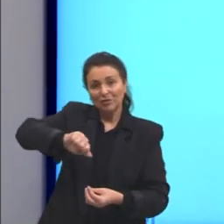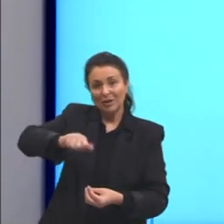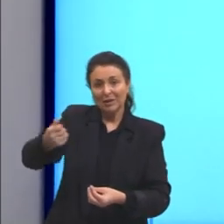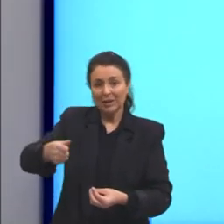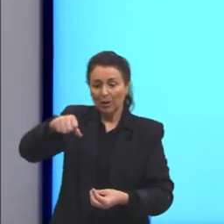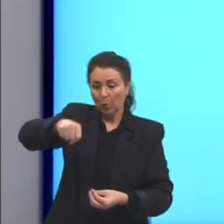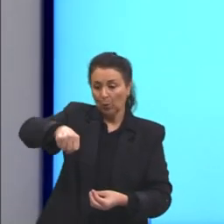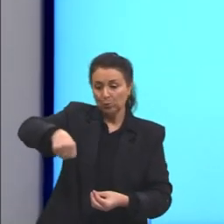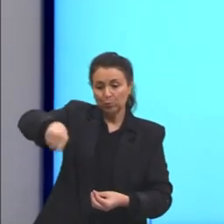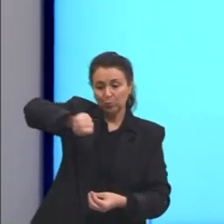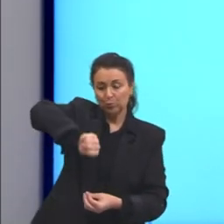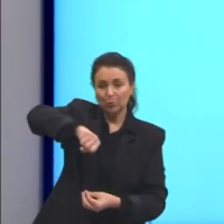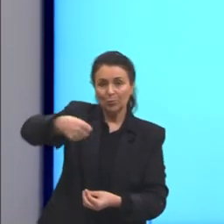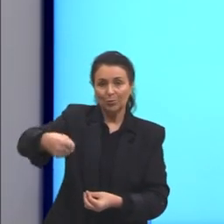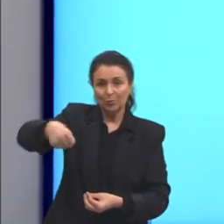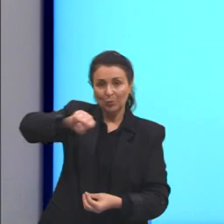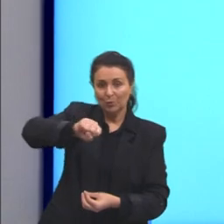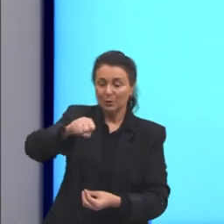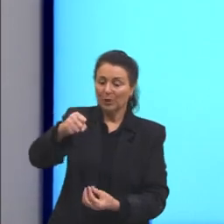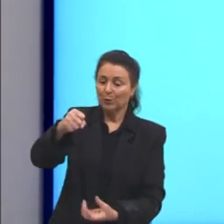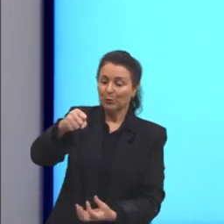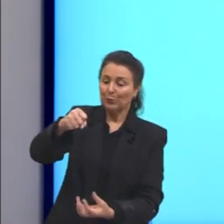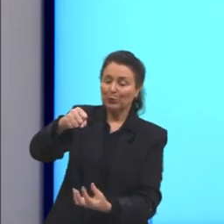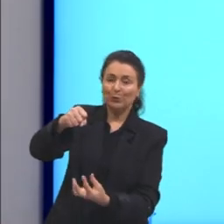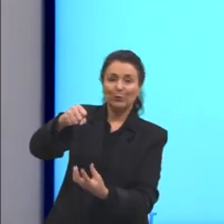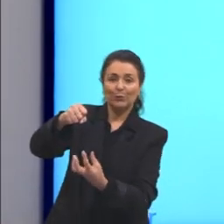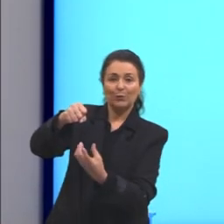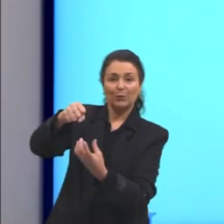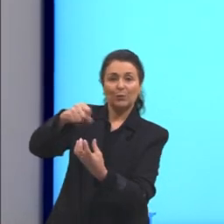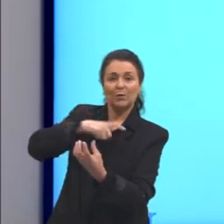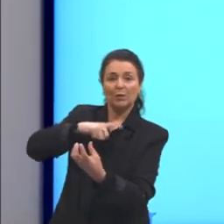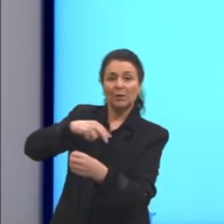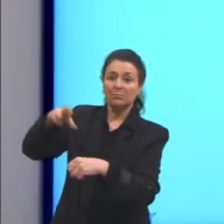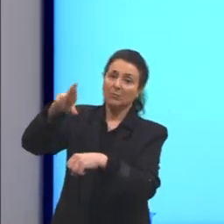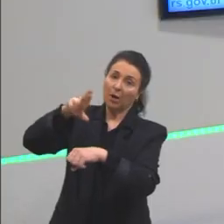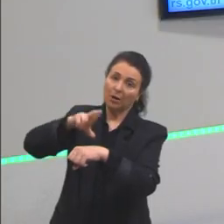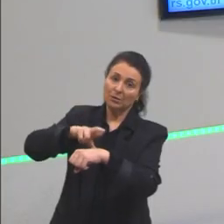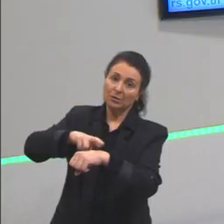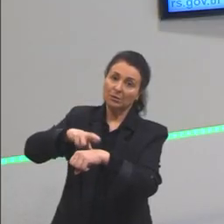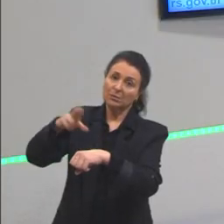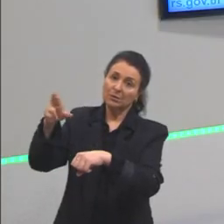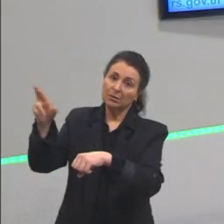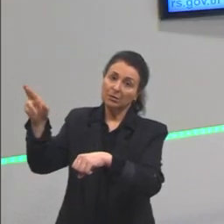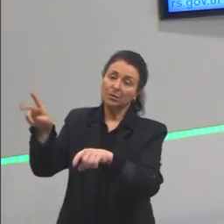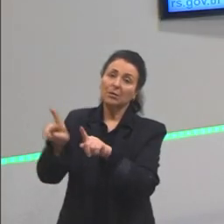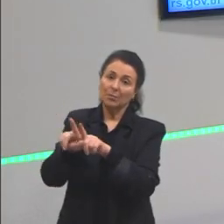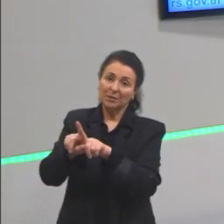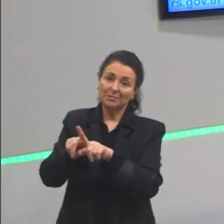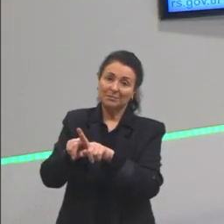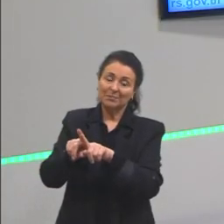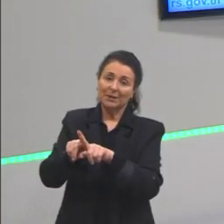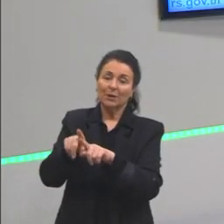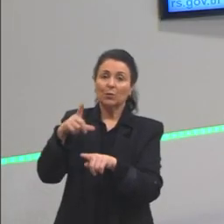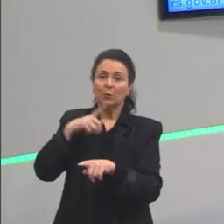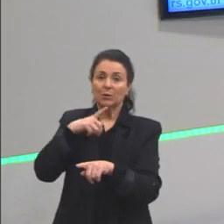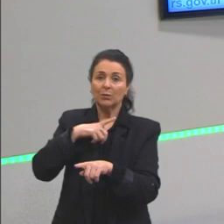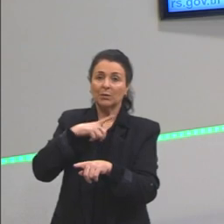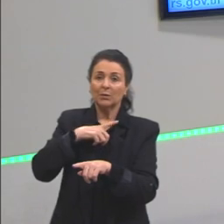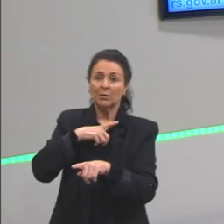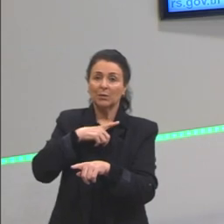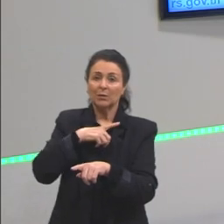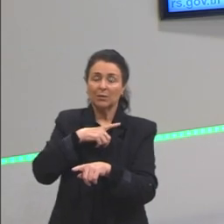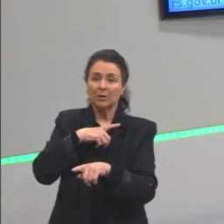tempo. Então, quando eu tenho fogo aqui embaixo, eu tenho o quê? Radiação sendo emitida. Quando o